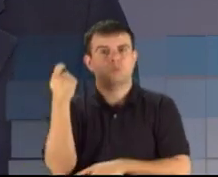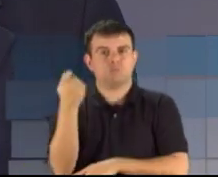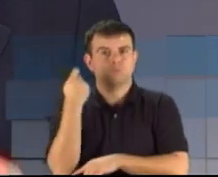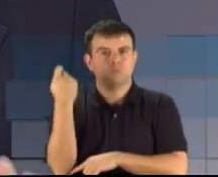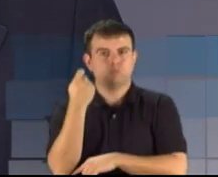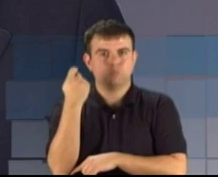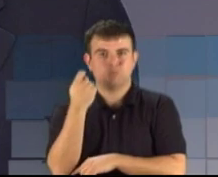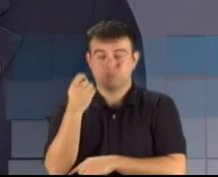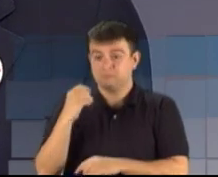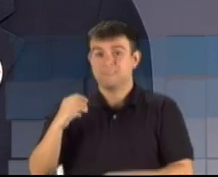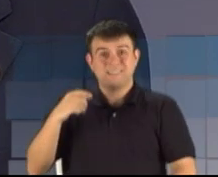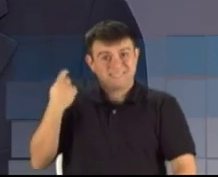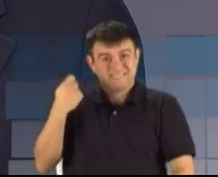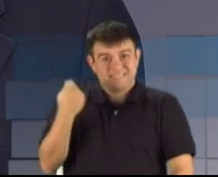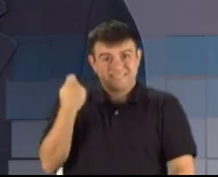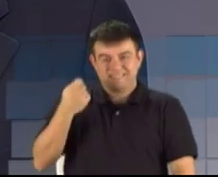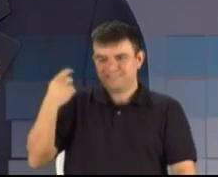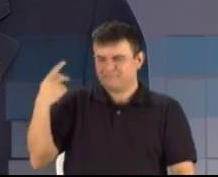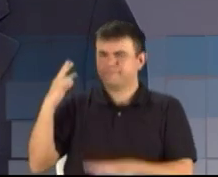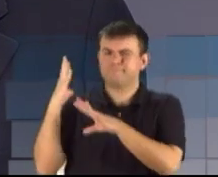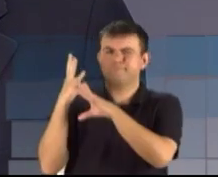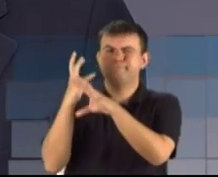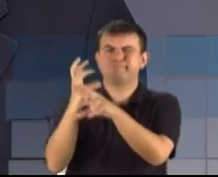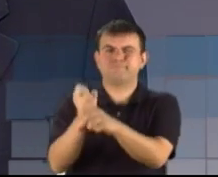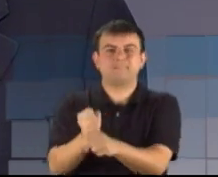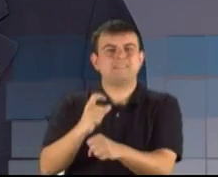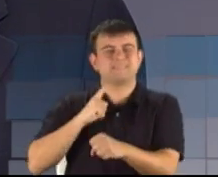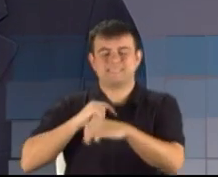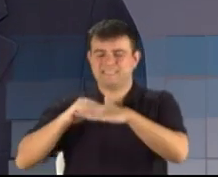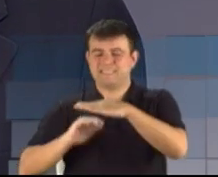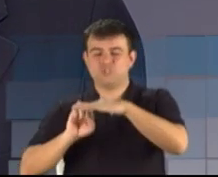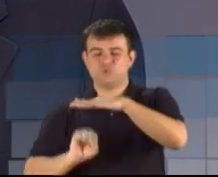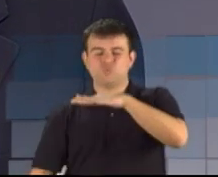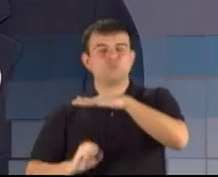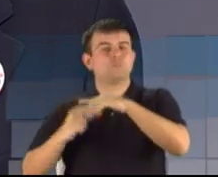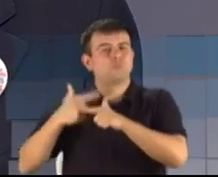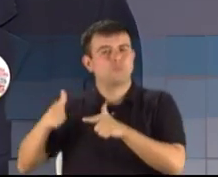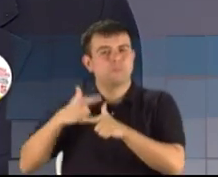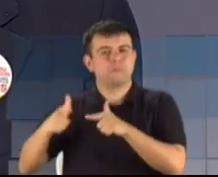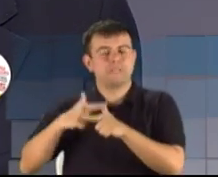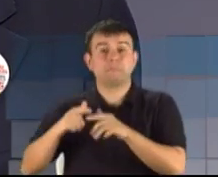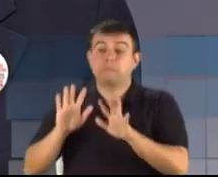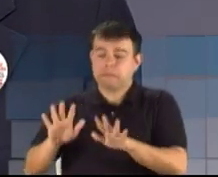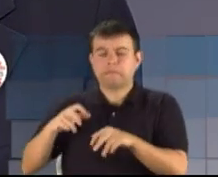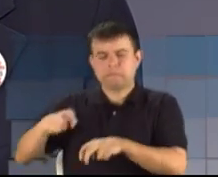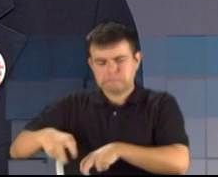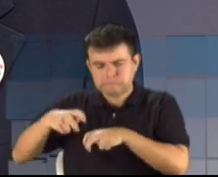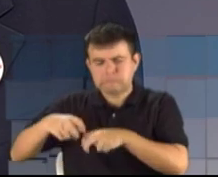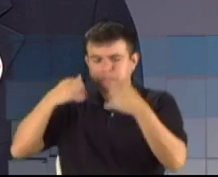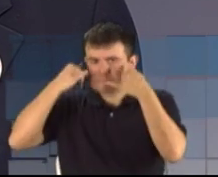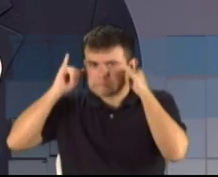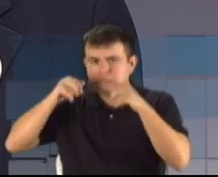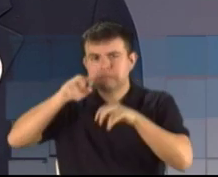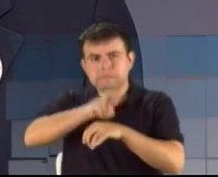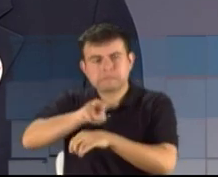historicamente, sempre tem essa metade sul, embora tenha agricultura e pecuária bastante pujante, e ela é,